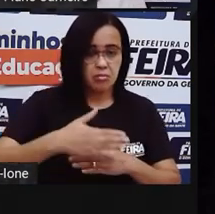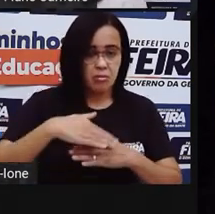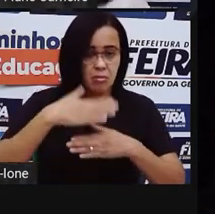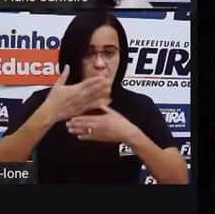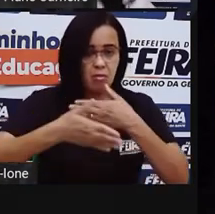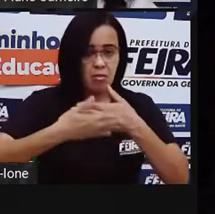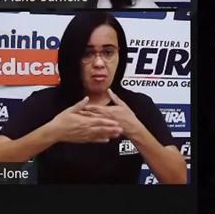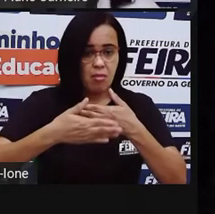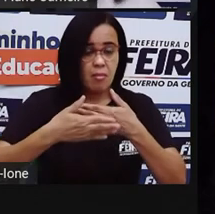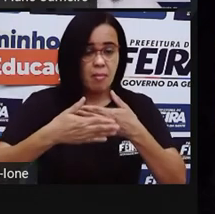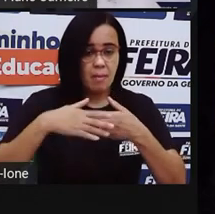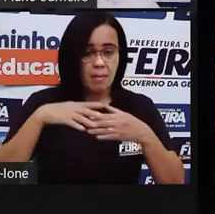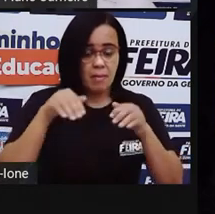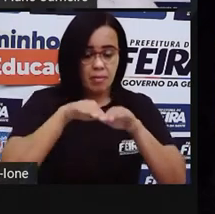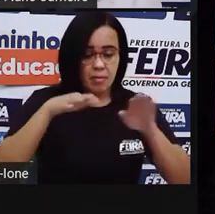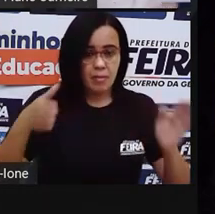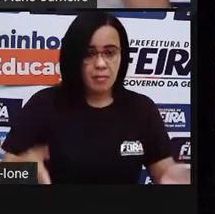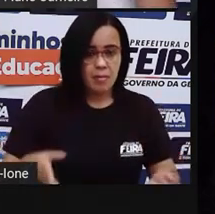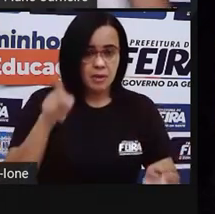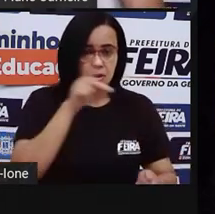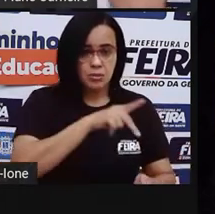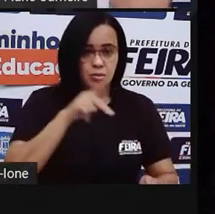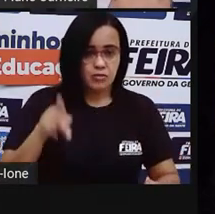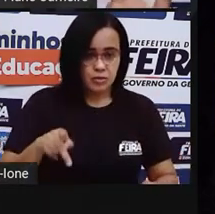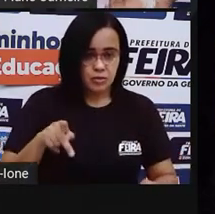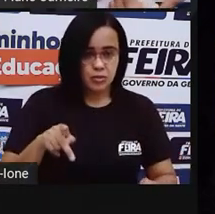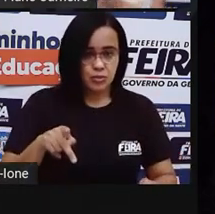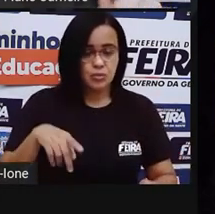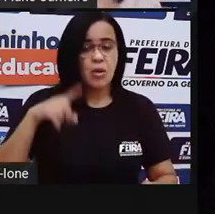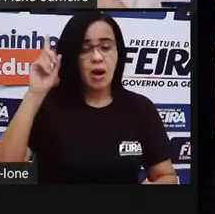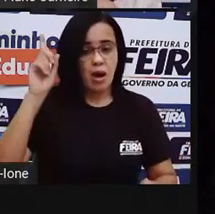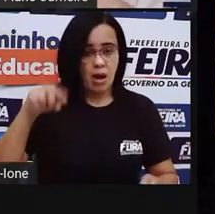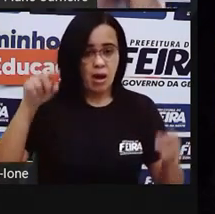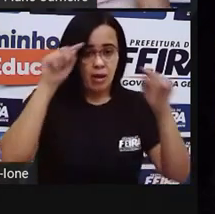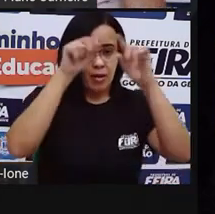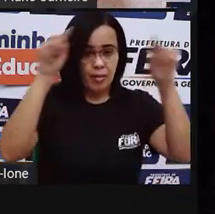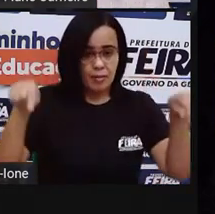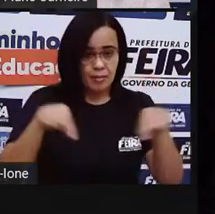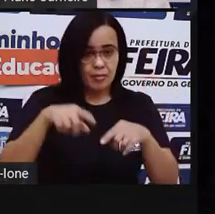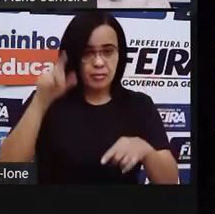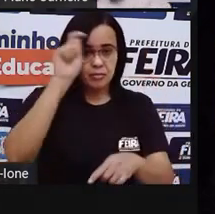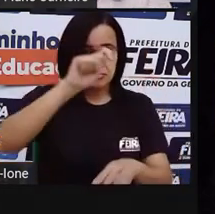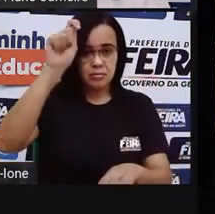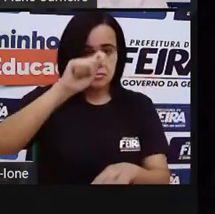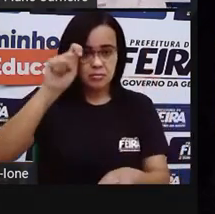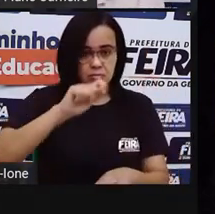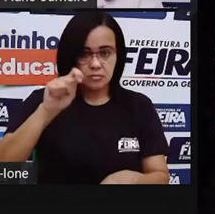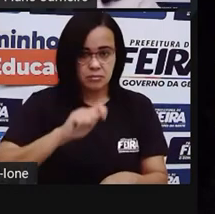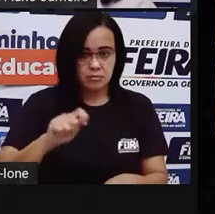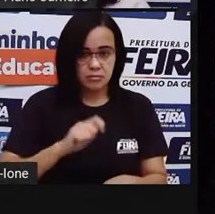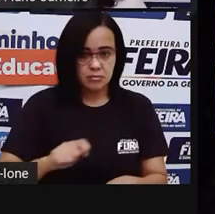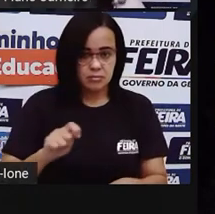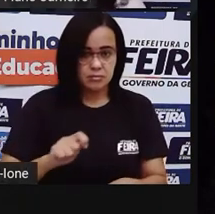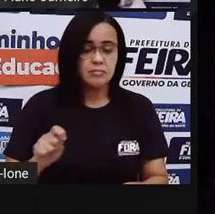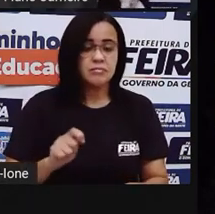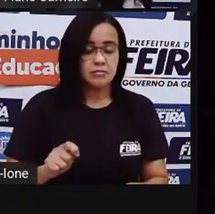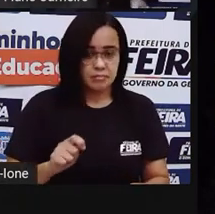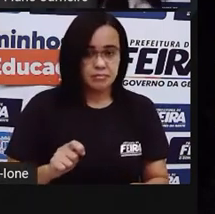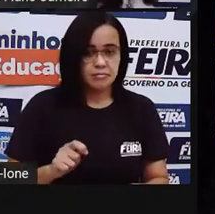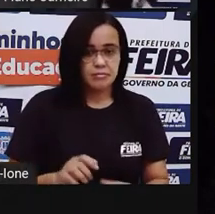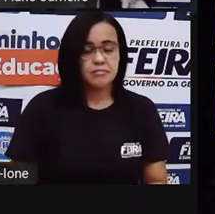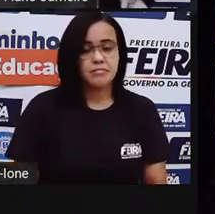O quadro, né? O quadro está atrás do professor. O quadro fica na frente das crianças, mas está atrás da